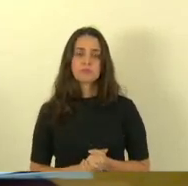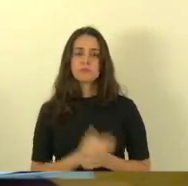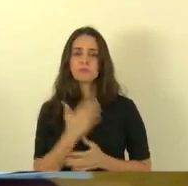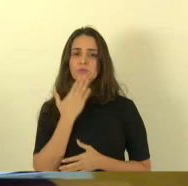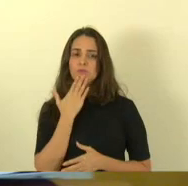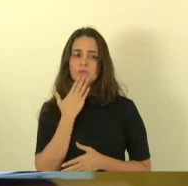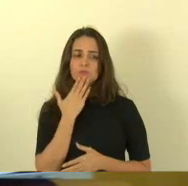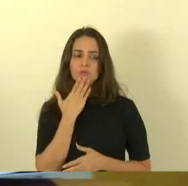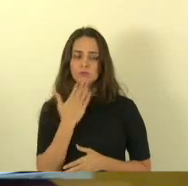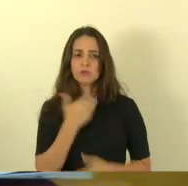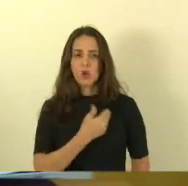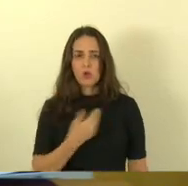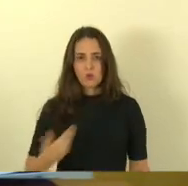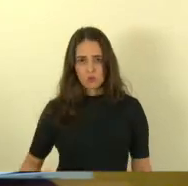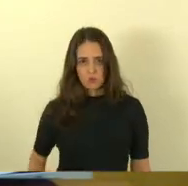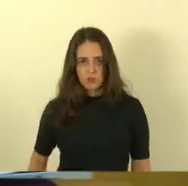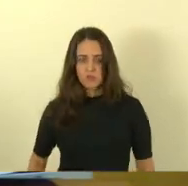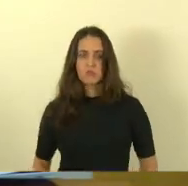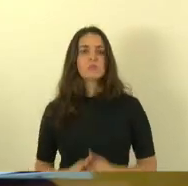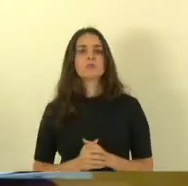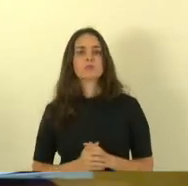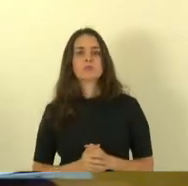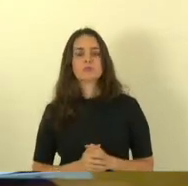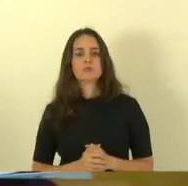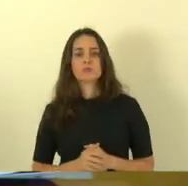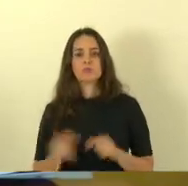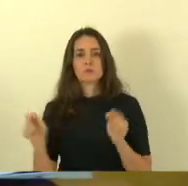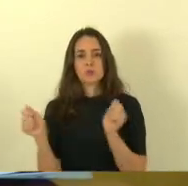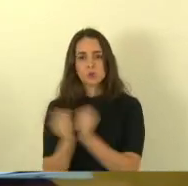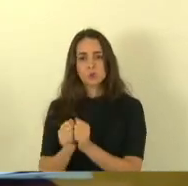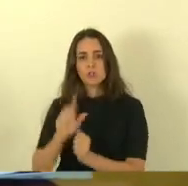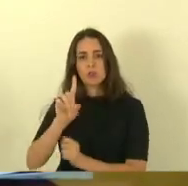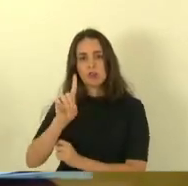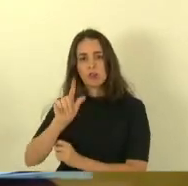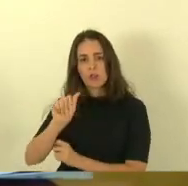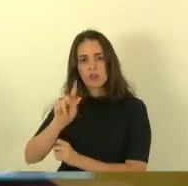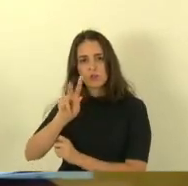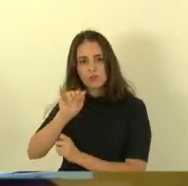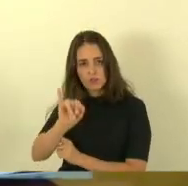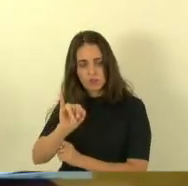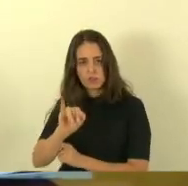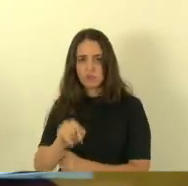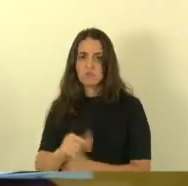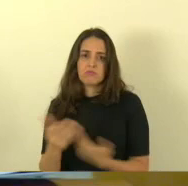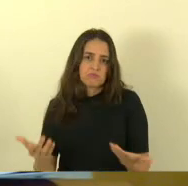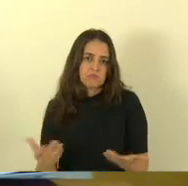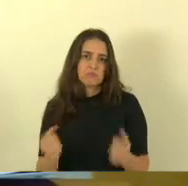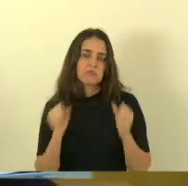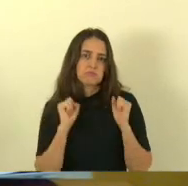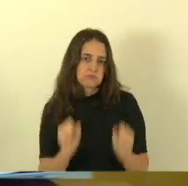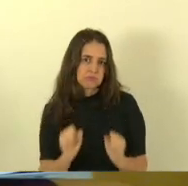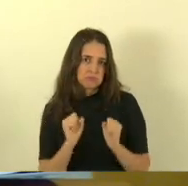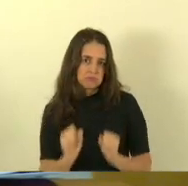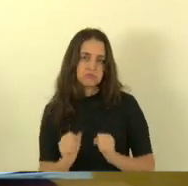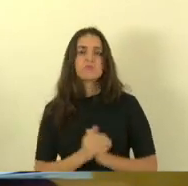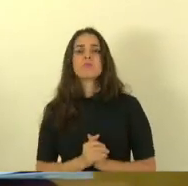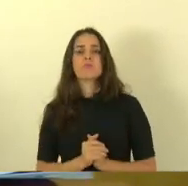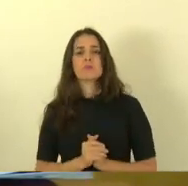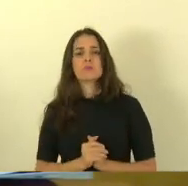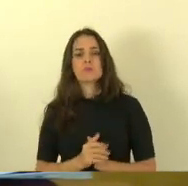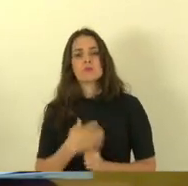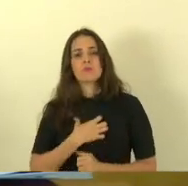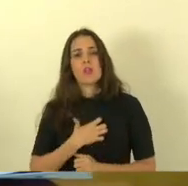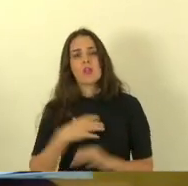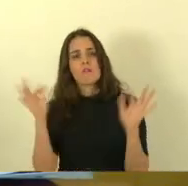pedido ao governo juntamente ao Davi ao Renato não me custa fazer isso tá certo vou ficar muito